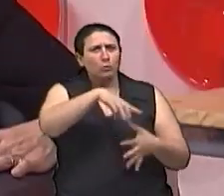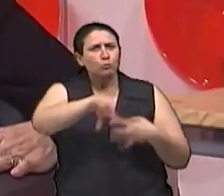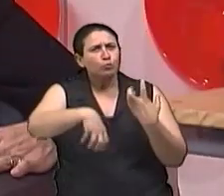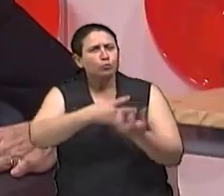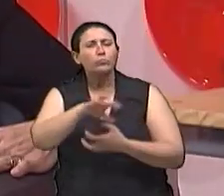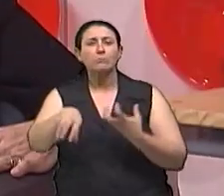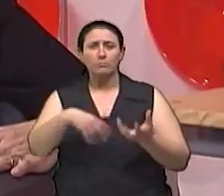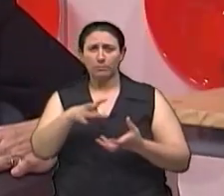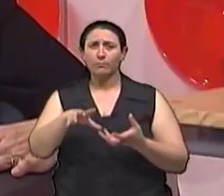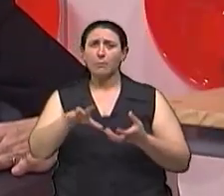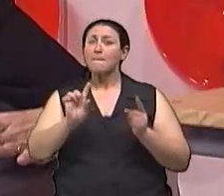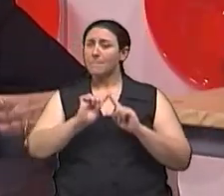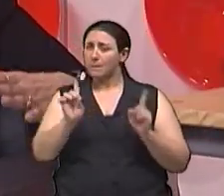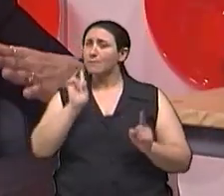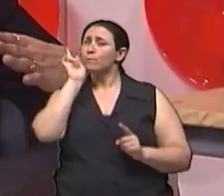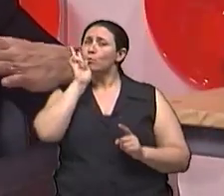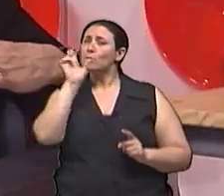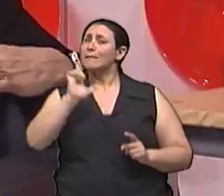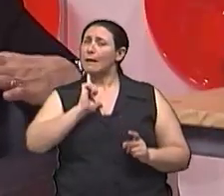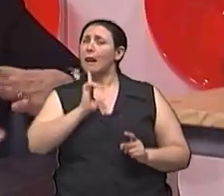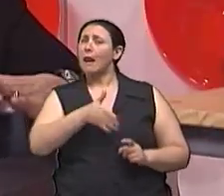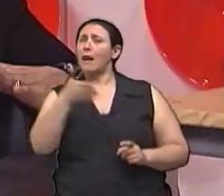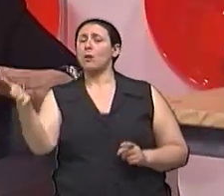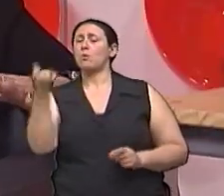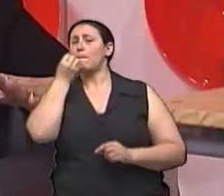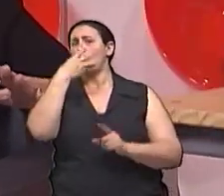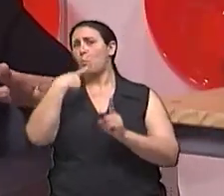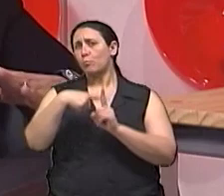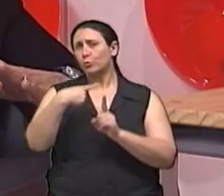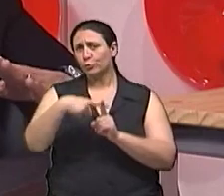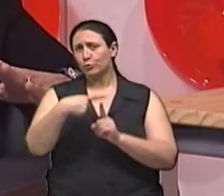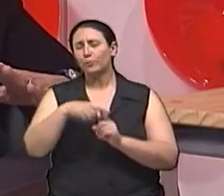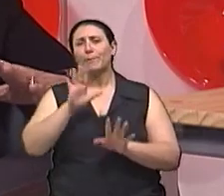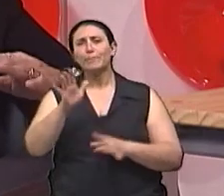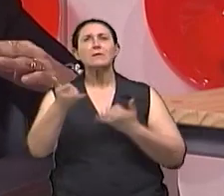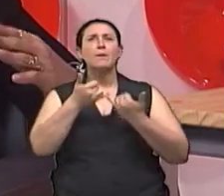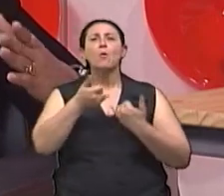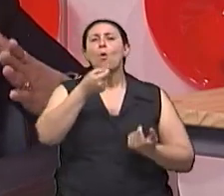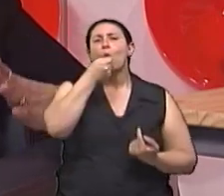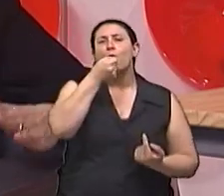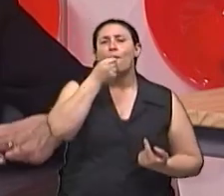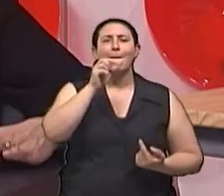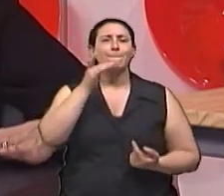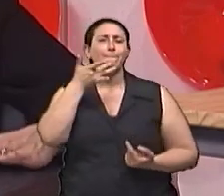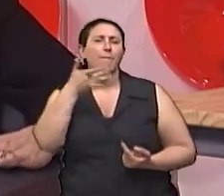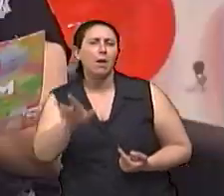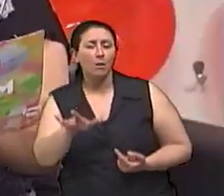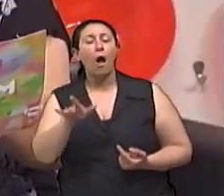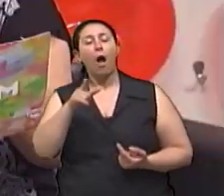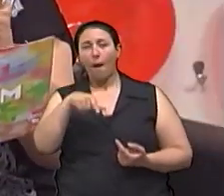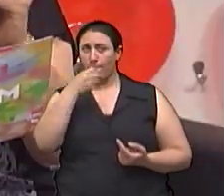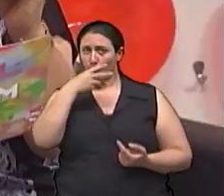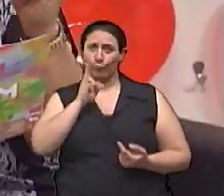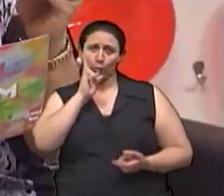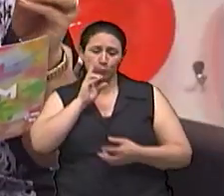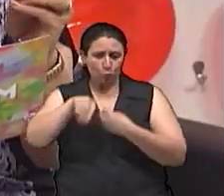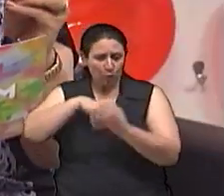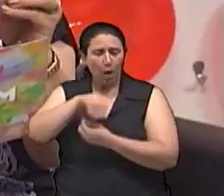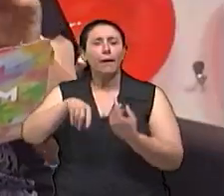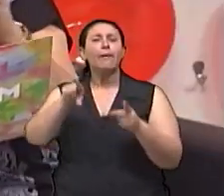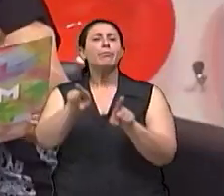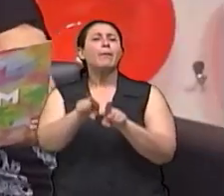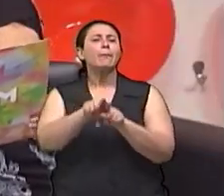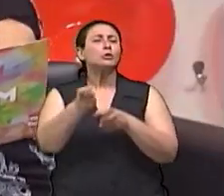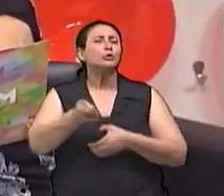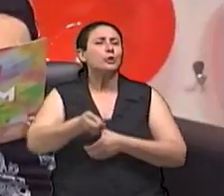também tem seus benefícios, né? As uvas brancas... Mas aí mistura, o vinho é bom, a champanhe também,